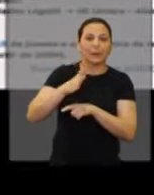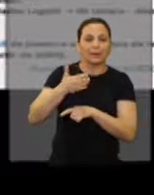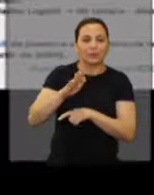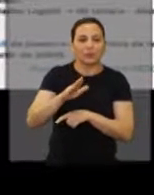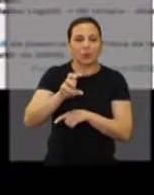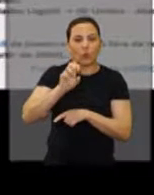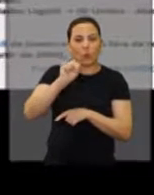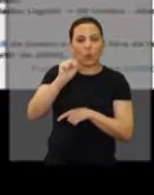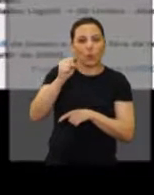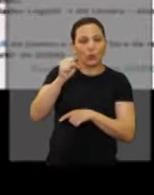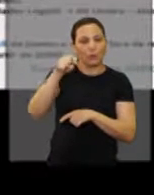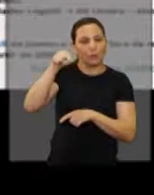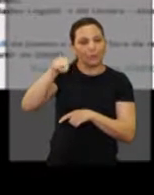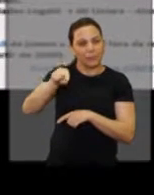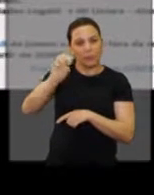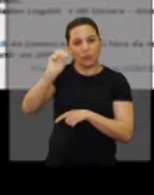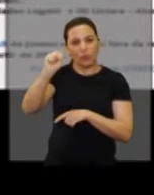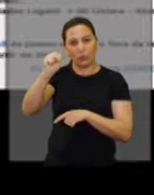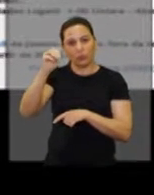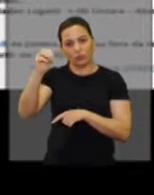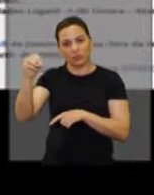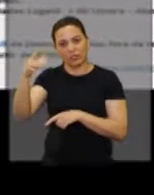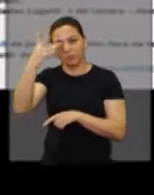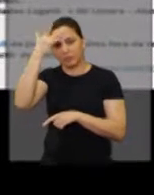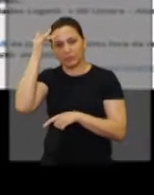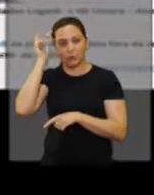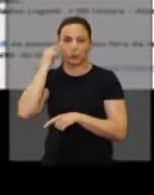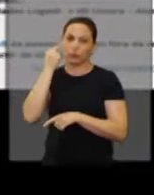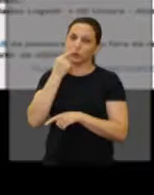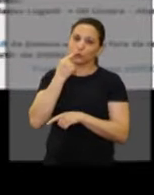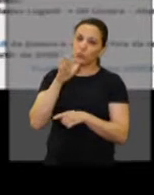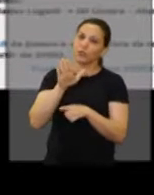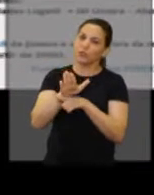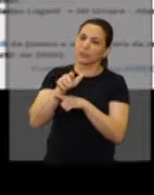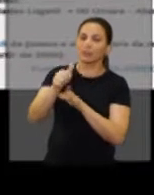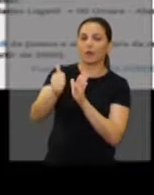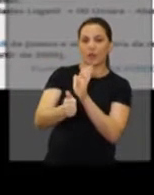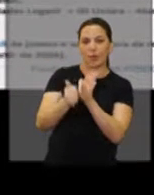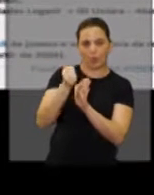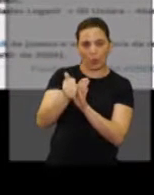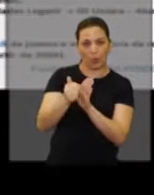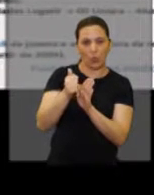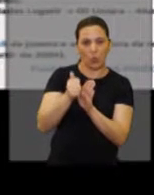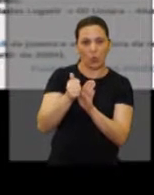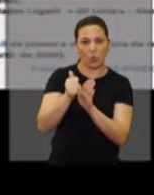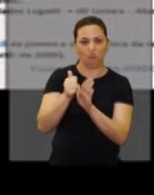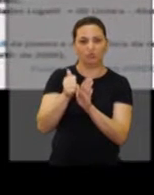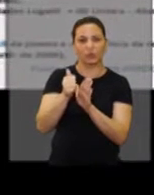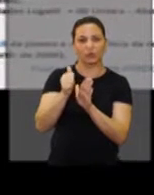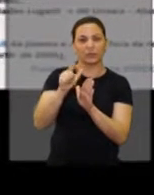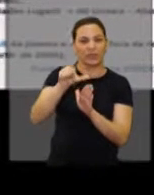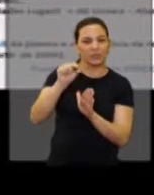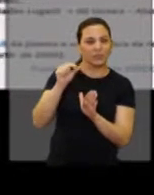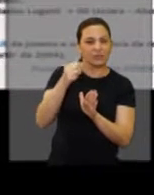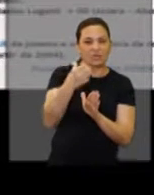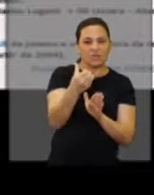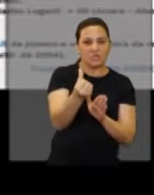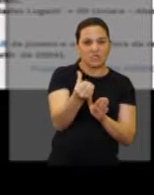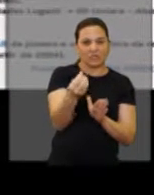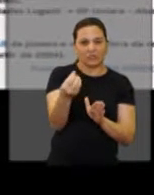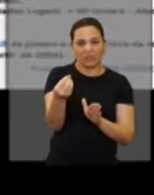de 8.800 surdos atendidos aqui em Araraquara. Desses, 600